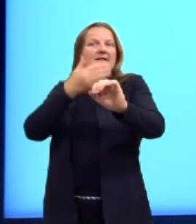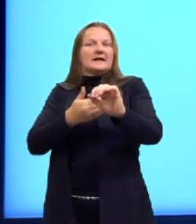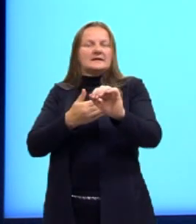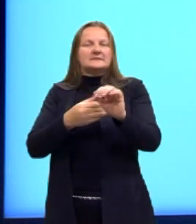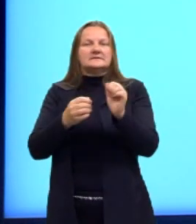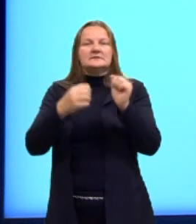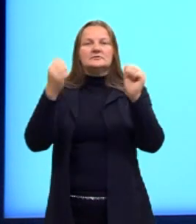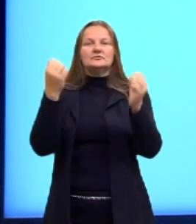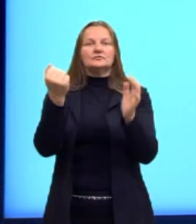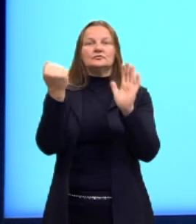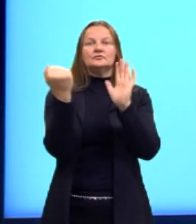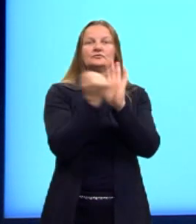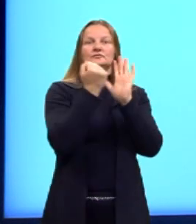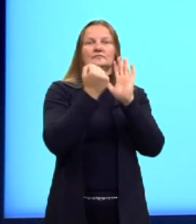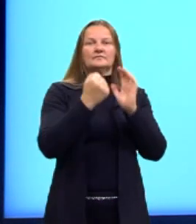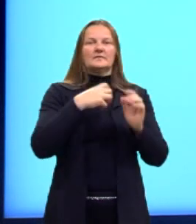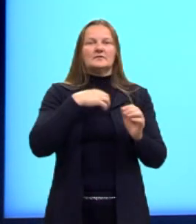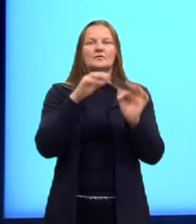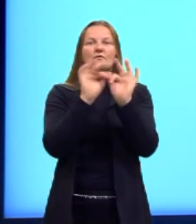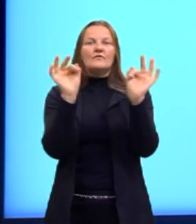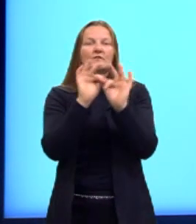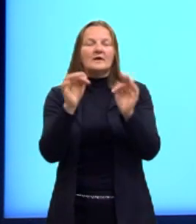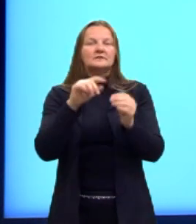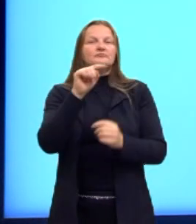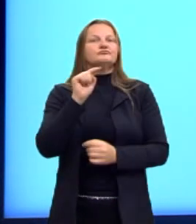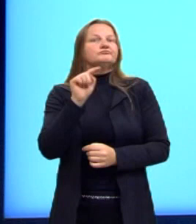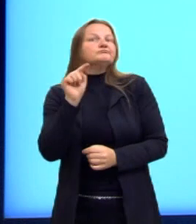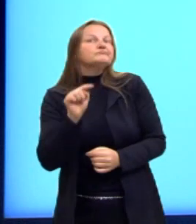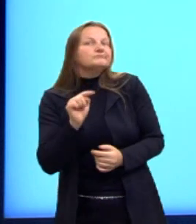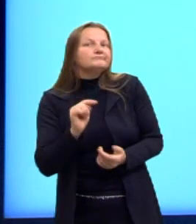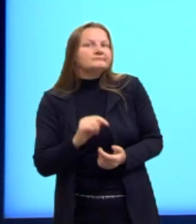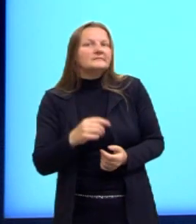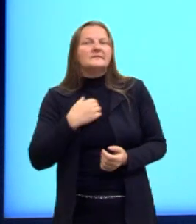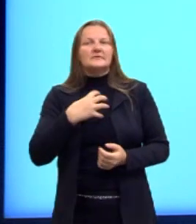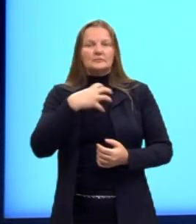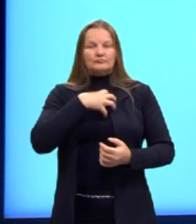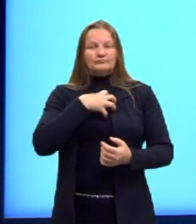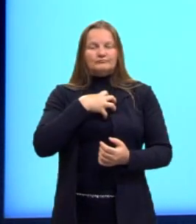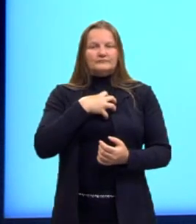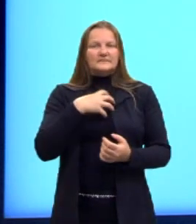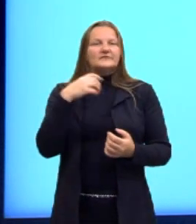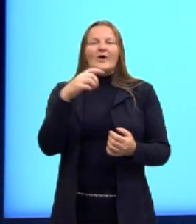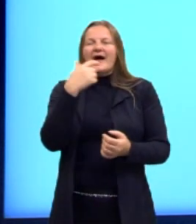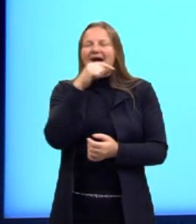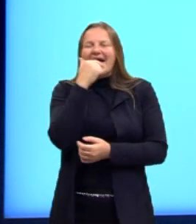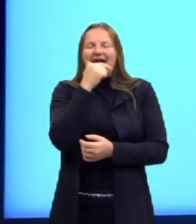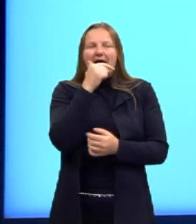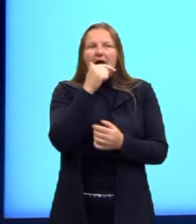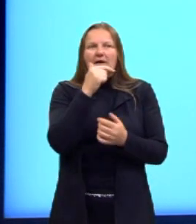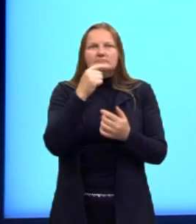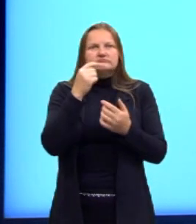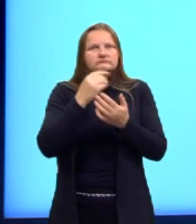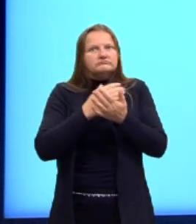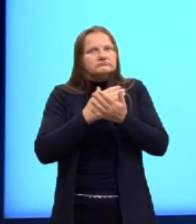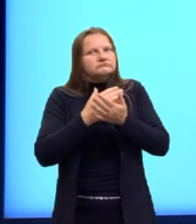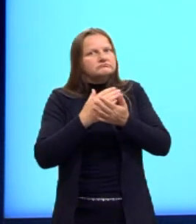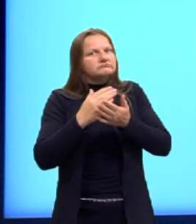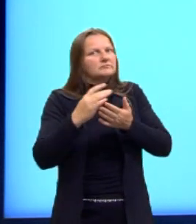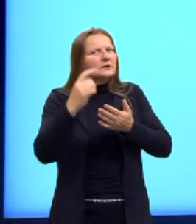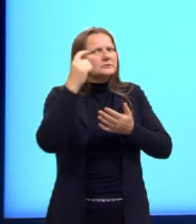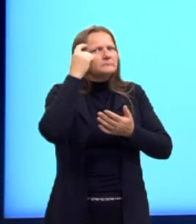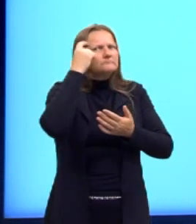de suas frases nos coloca em um ponto onde não podemos apenas rir, mas começamos a nos